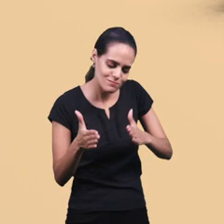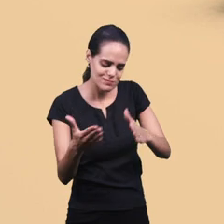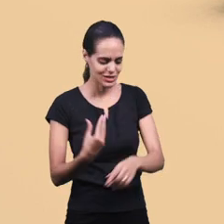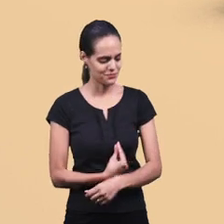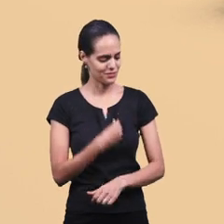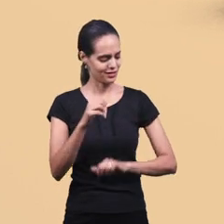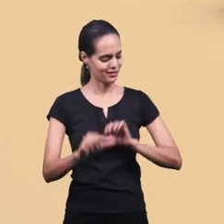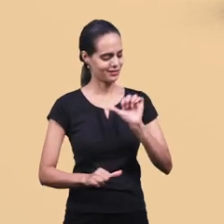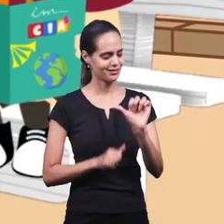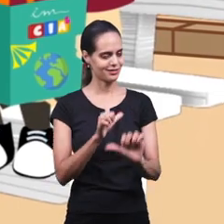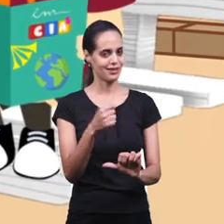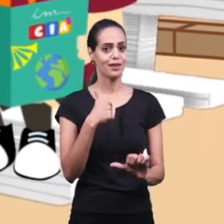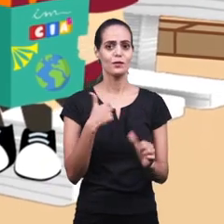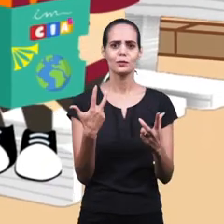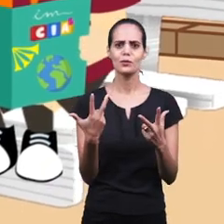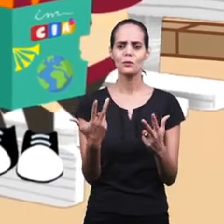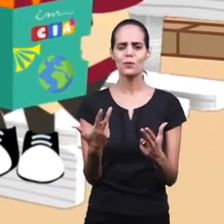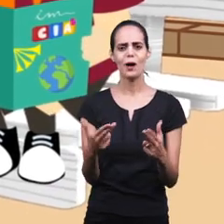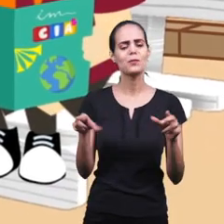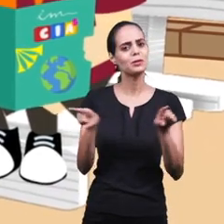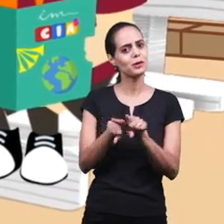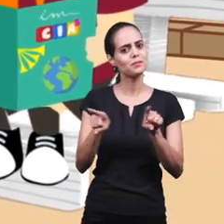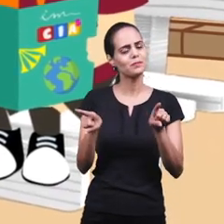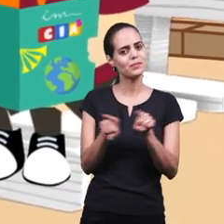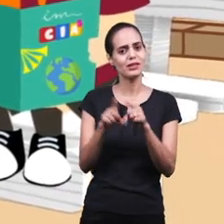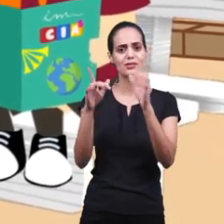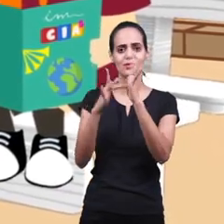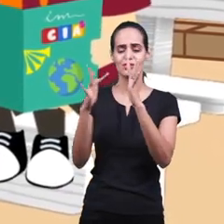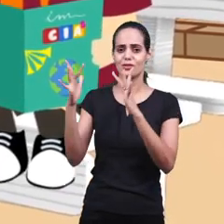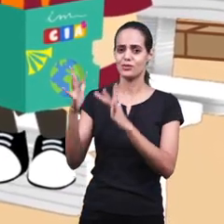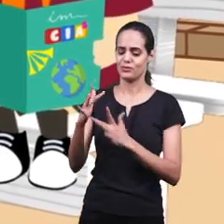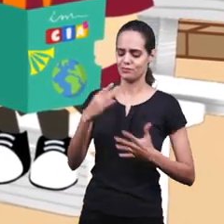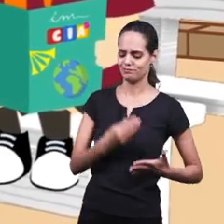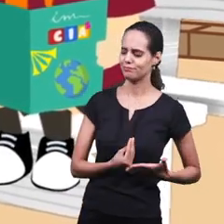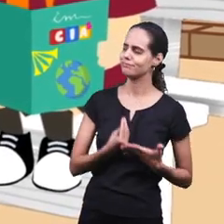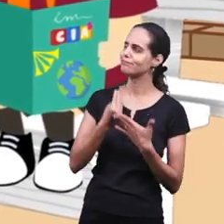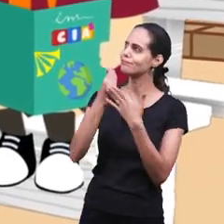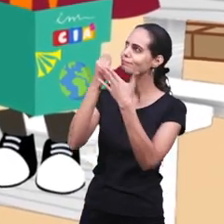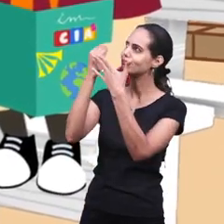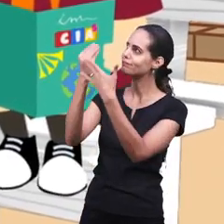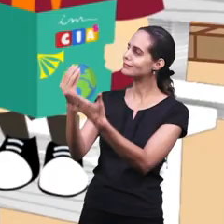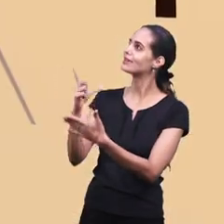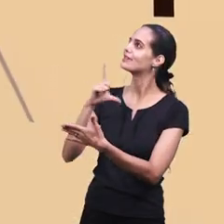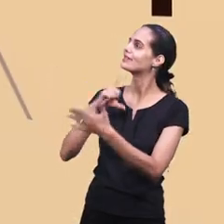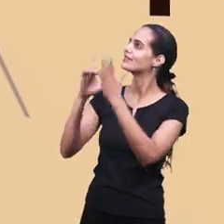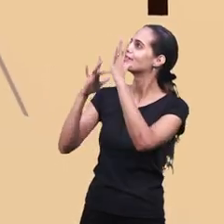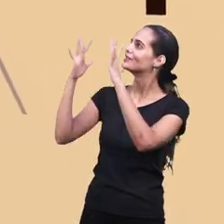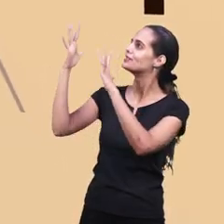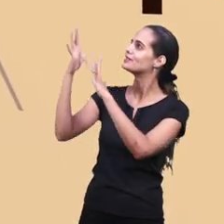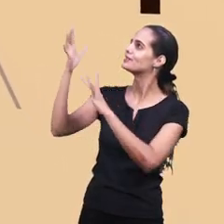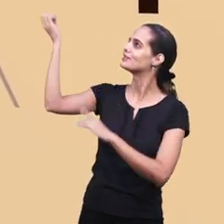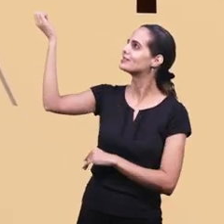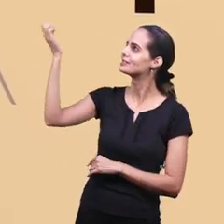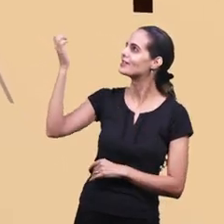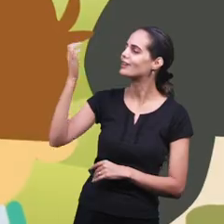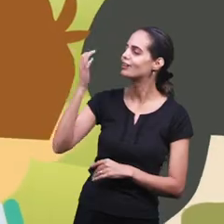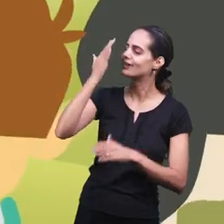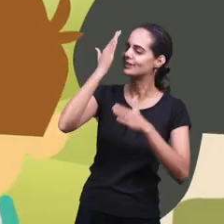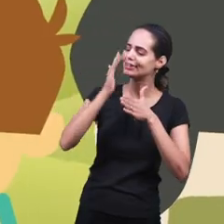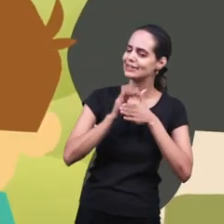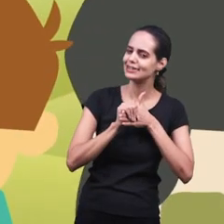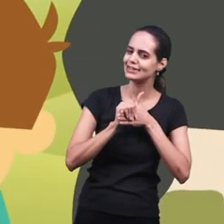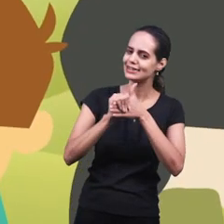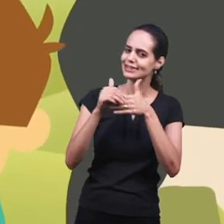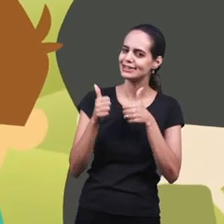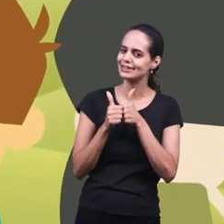Quero também Ser de Jesus Ter esta luz Iluminar E